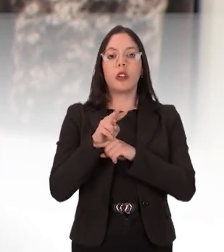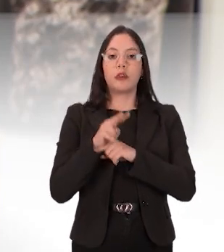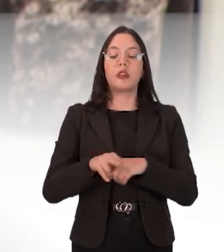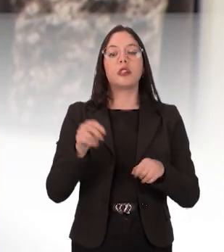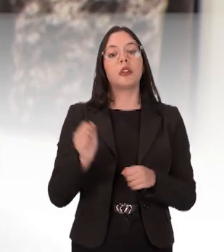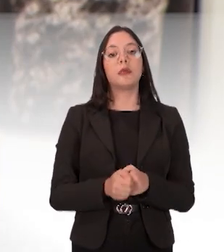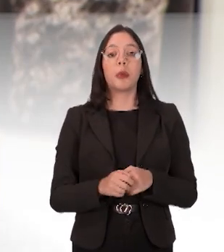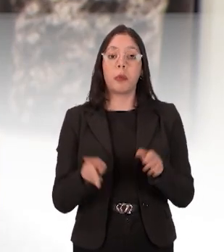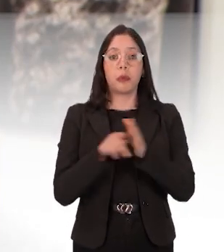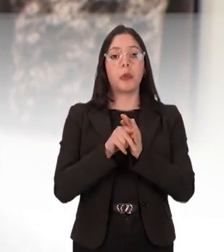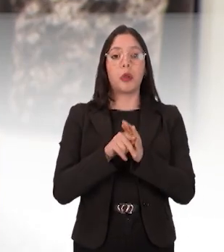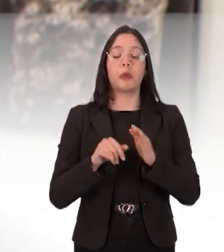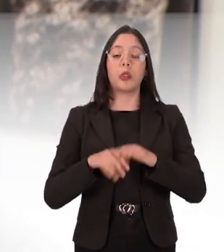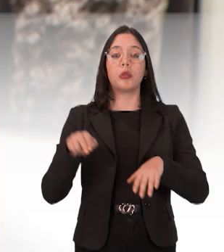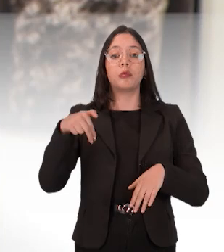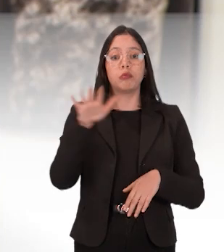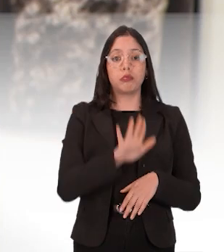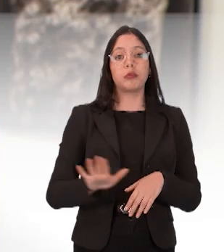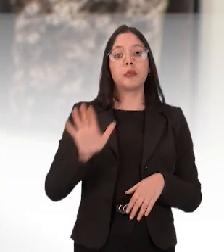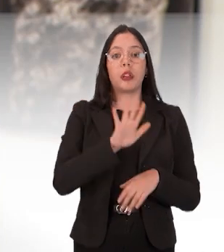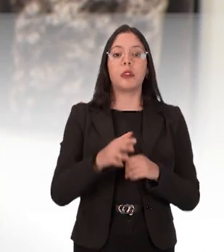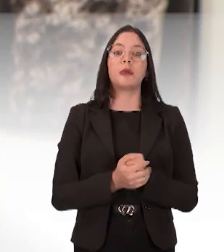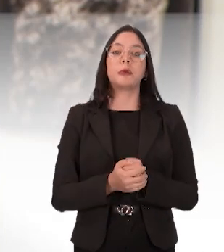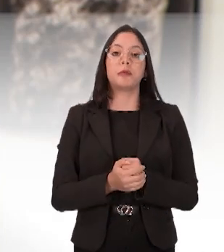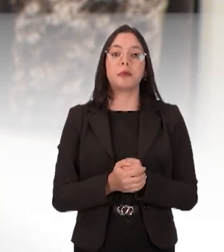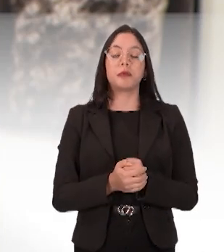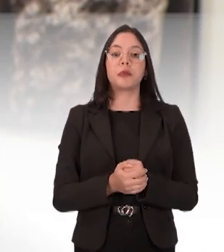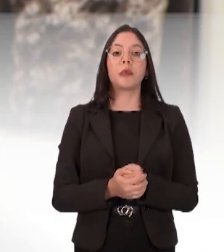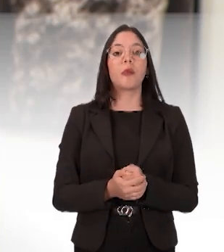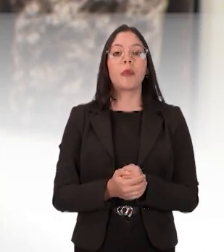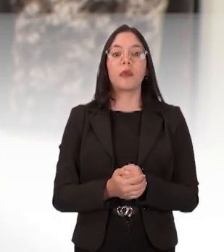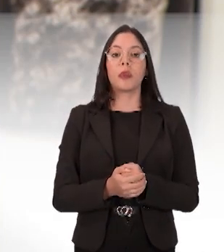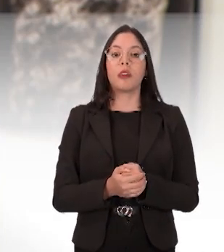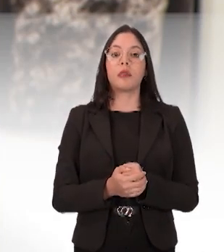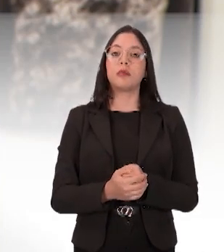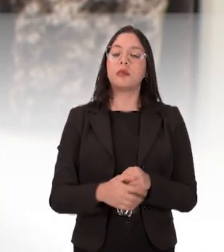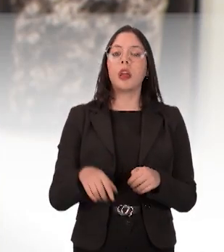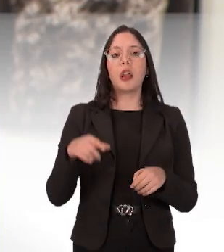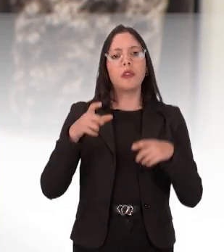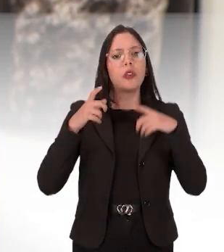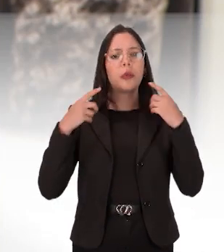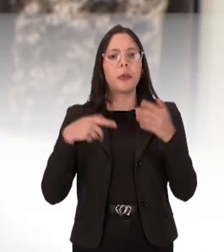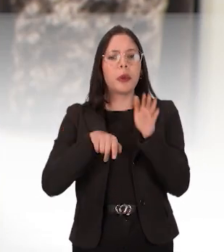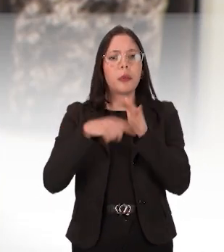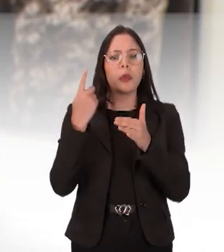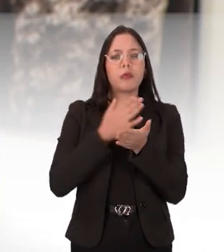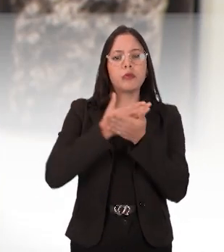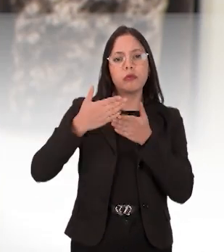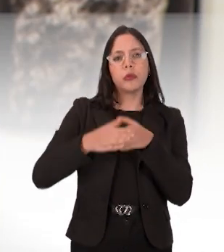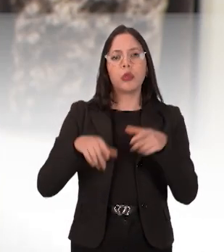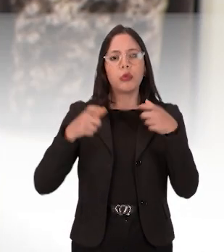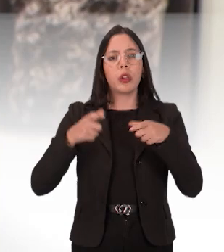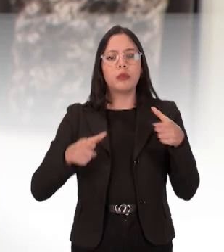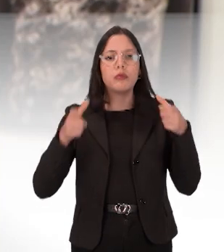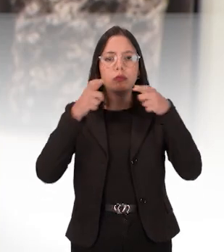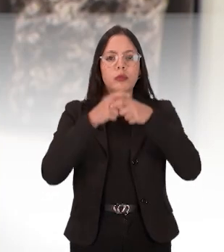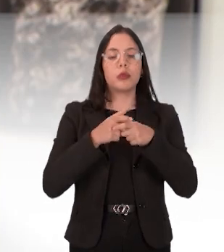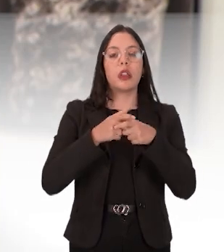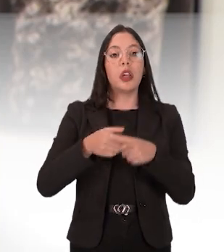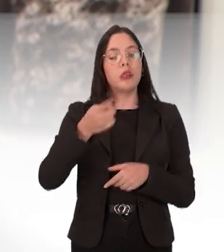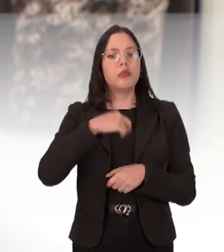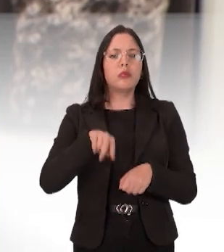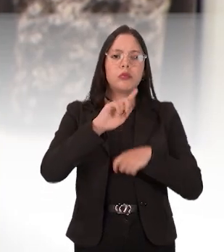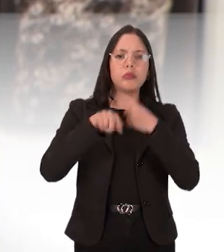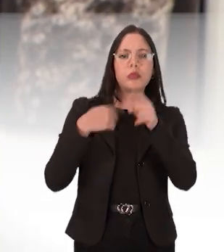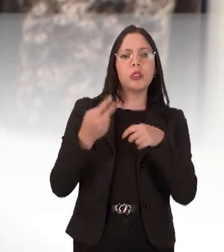Fizemos uma exposição no nosso foyer, que é um espaço pequeno, e dali nós percebemos a